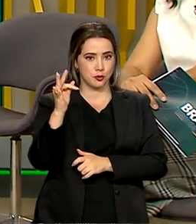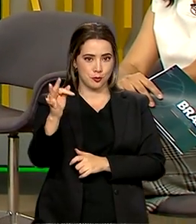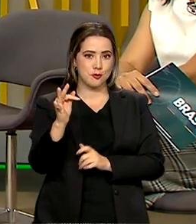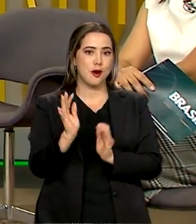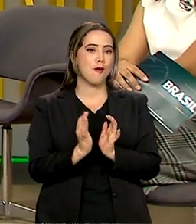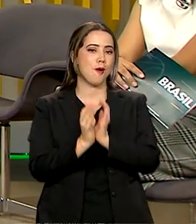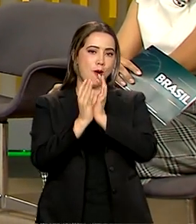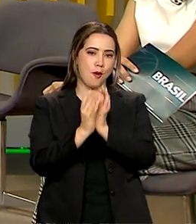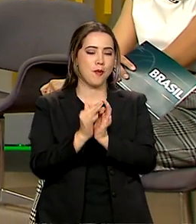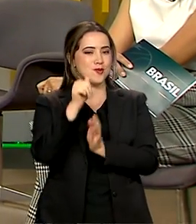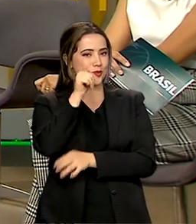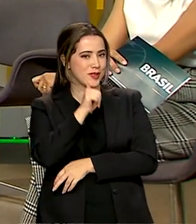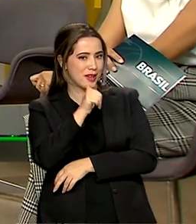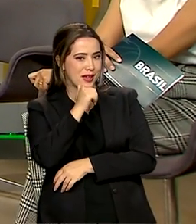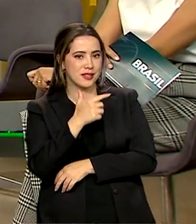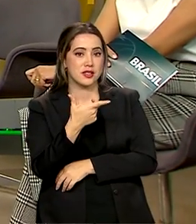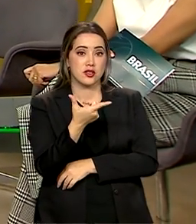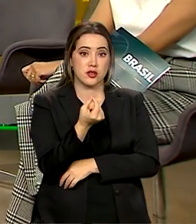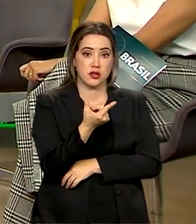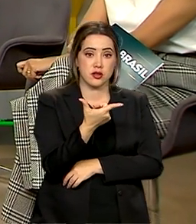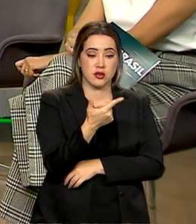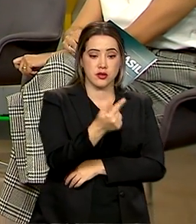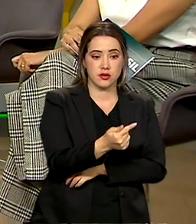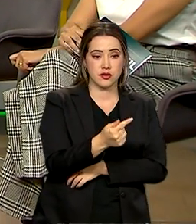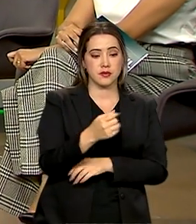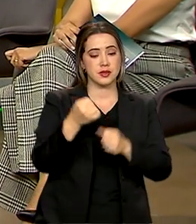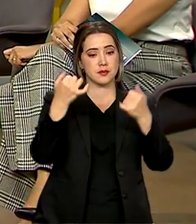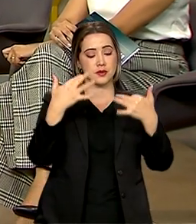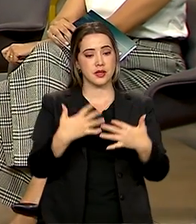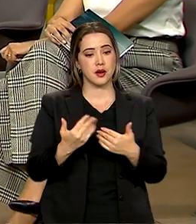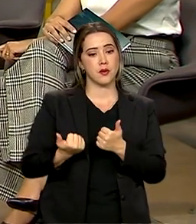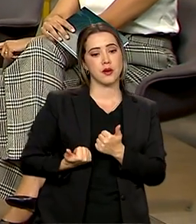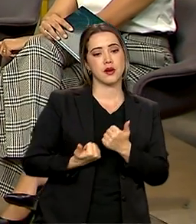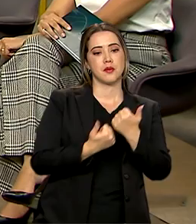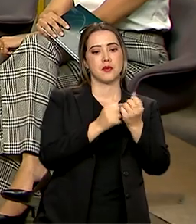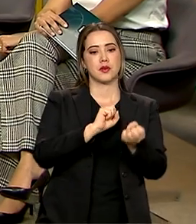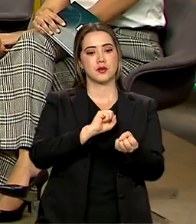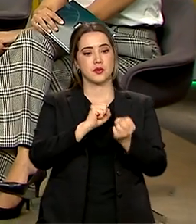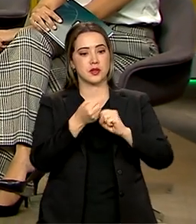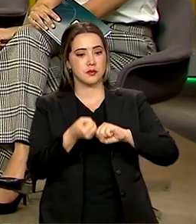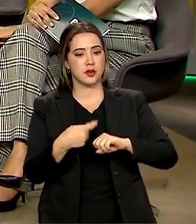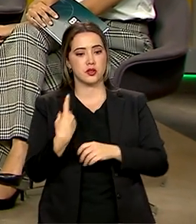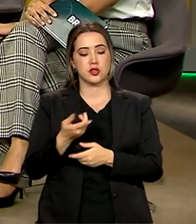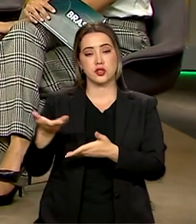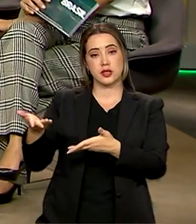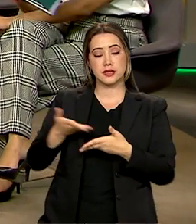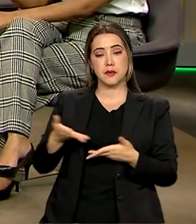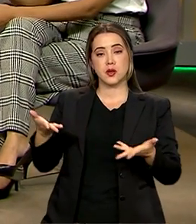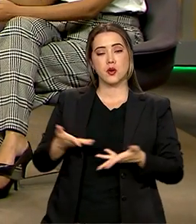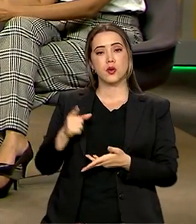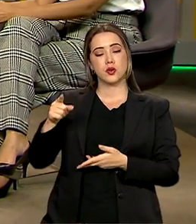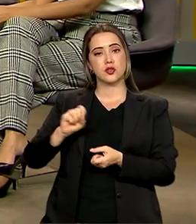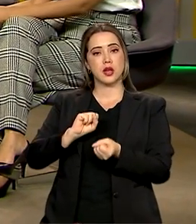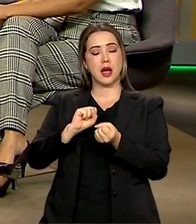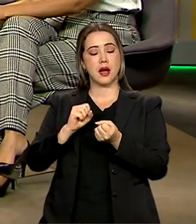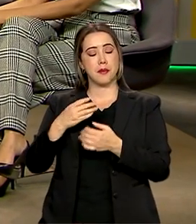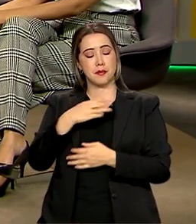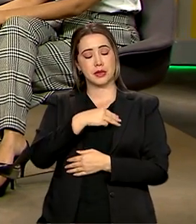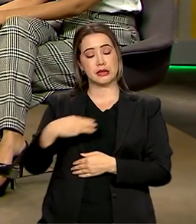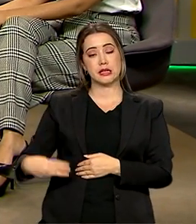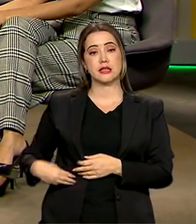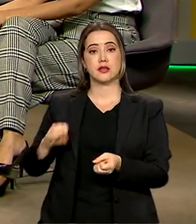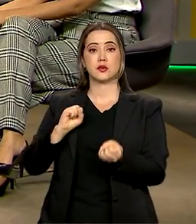para falar sobre os preparativos e todo o apoio ao esporte feminino, nós recebemos hoje no estúdio a ministra do esporte,